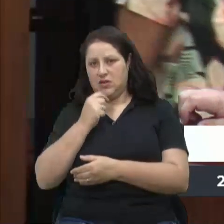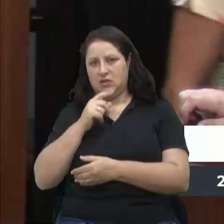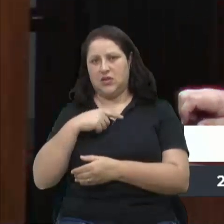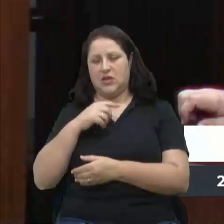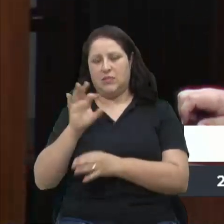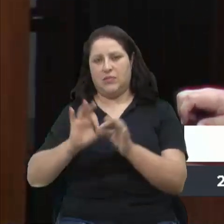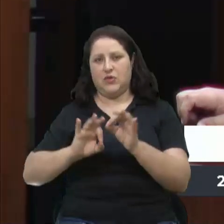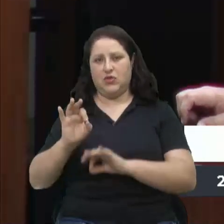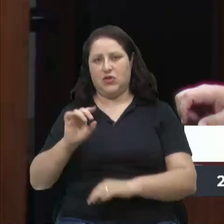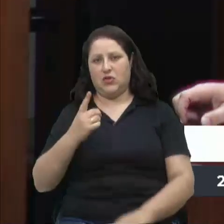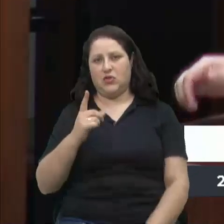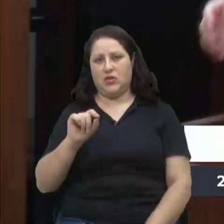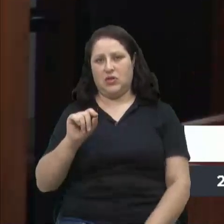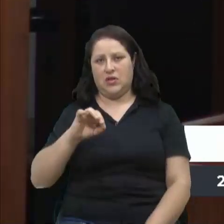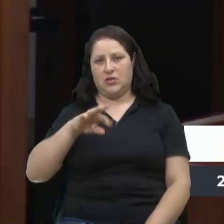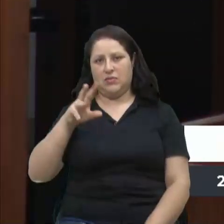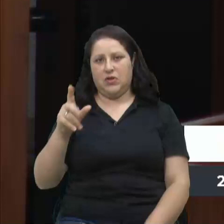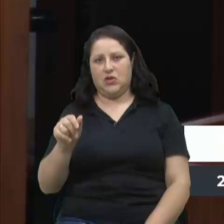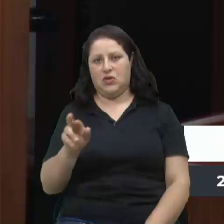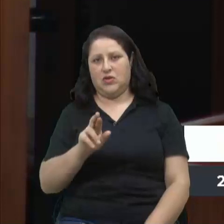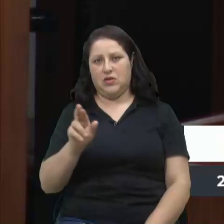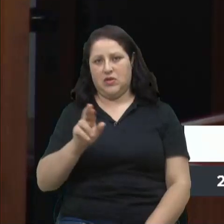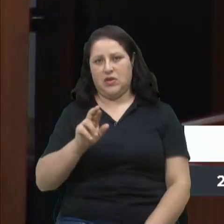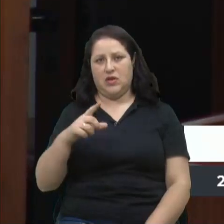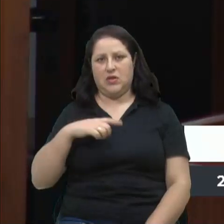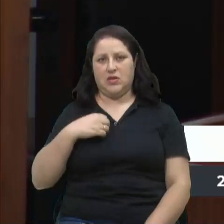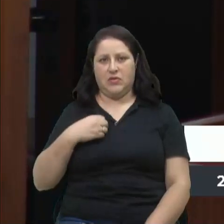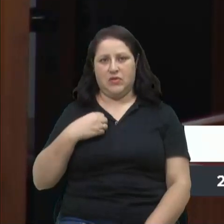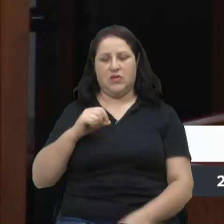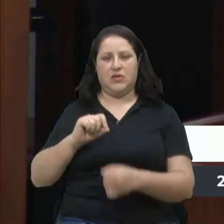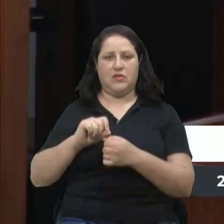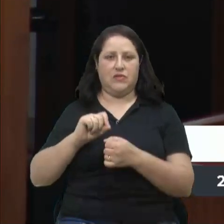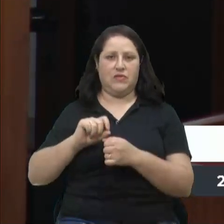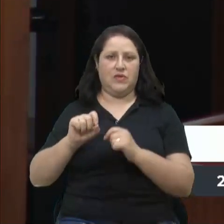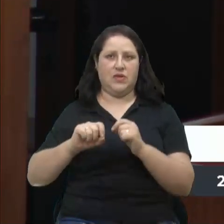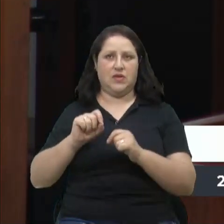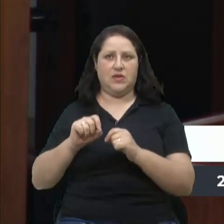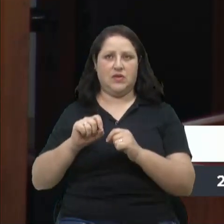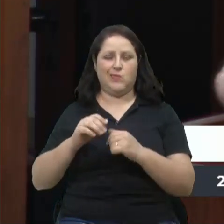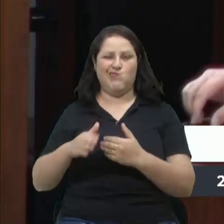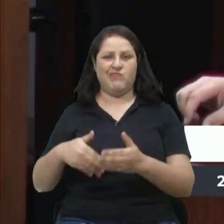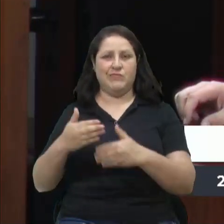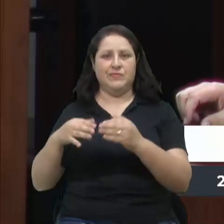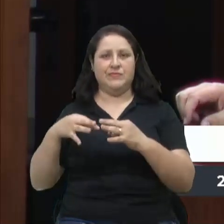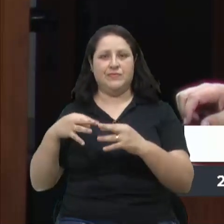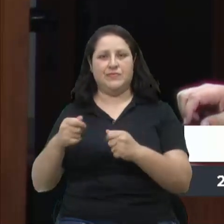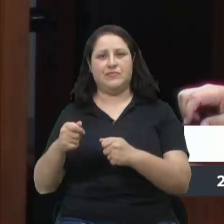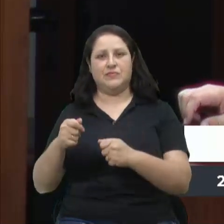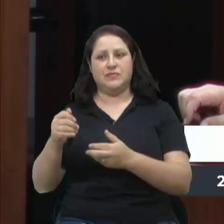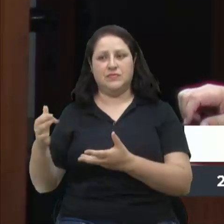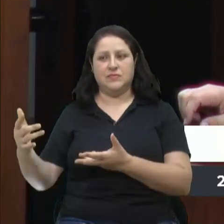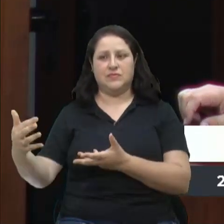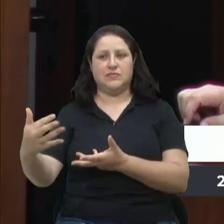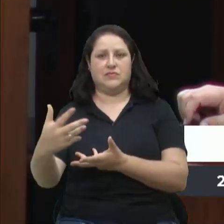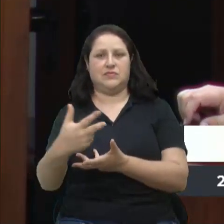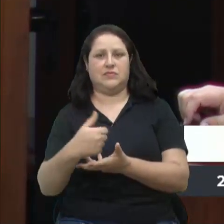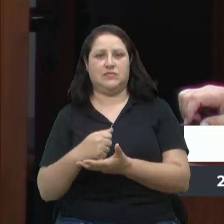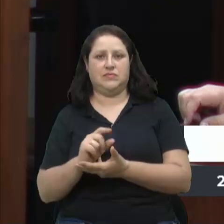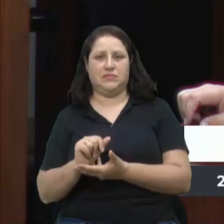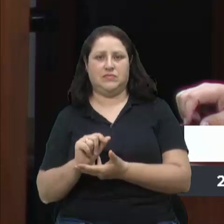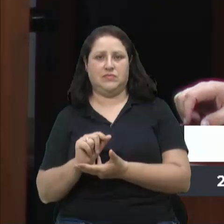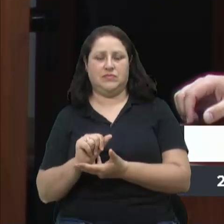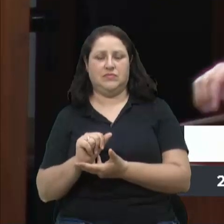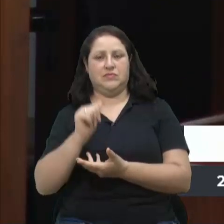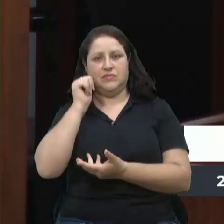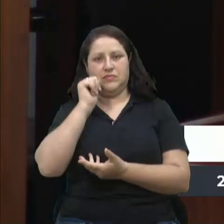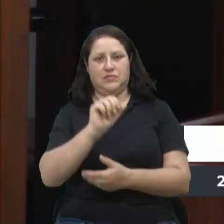milhões de reais, onde está sendo feita, desenvolvido toda essa captação de recursos. E aí a